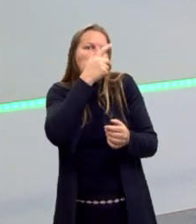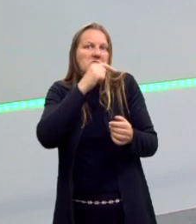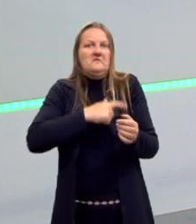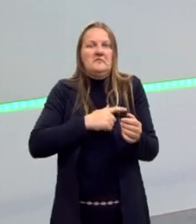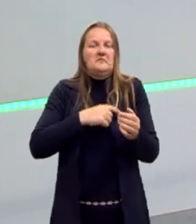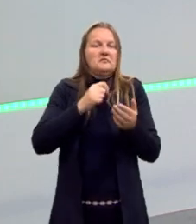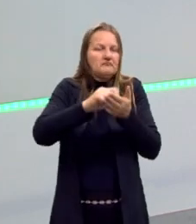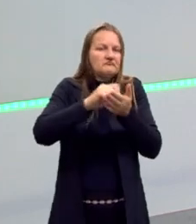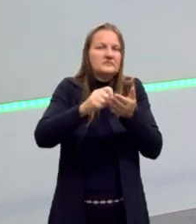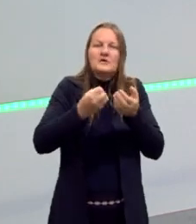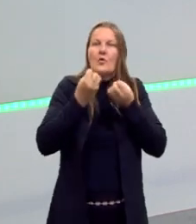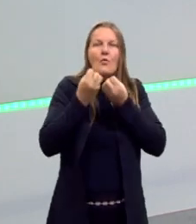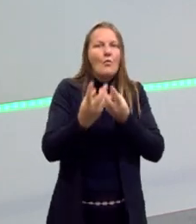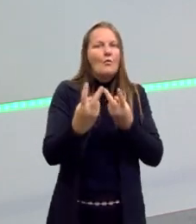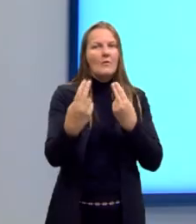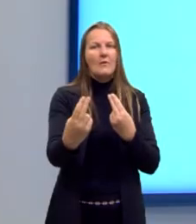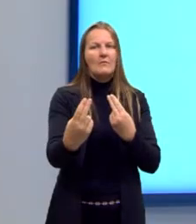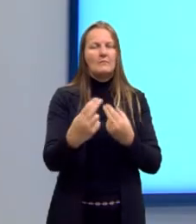mesma forma.